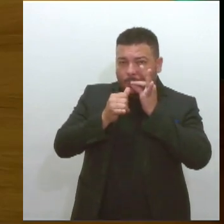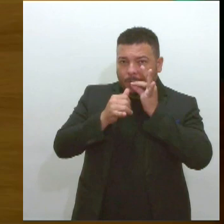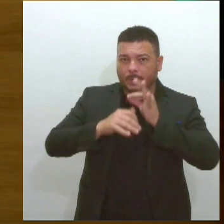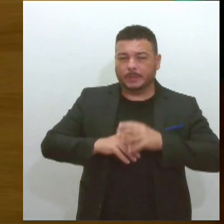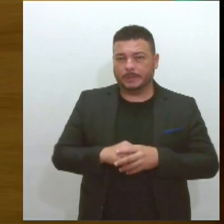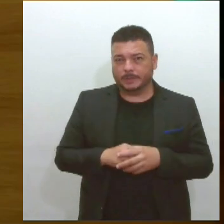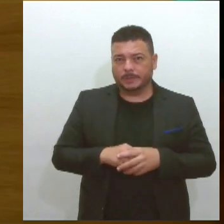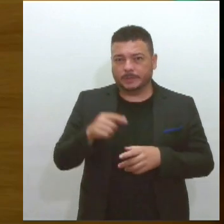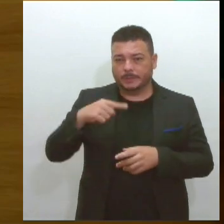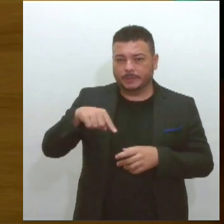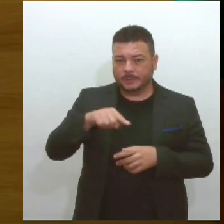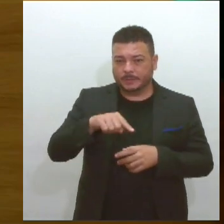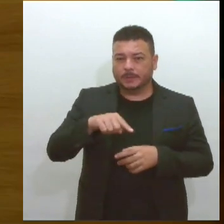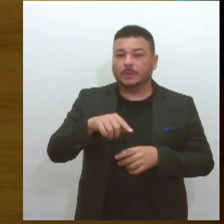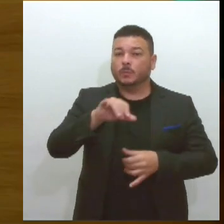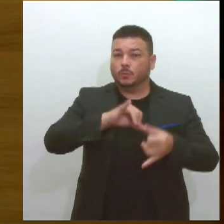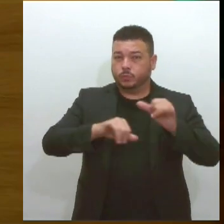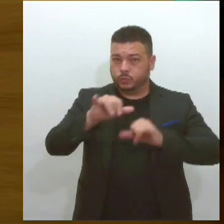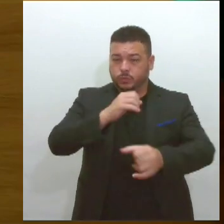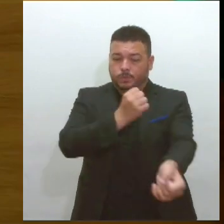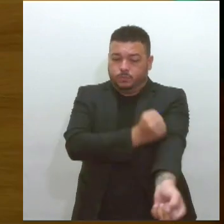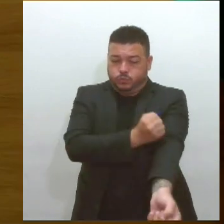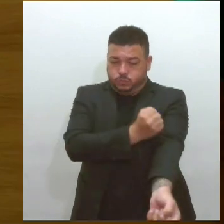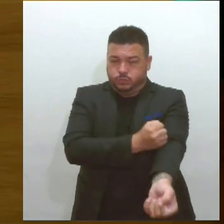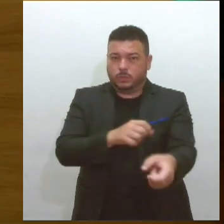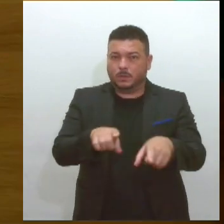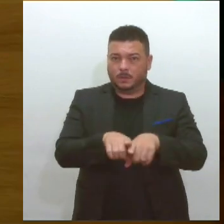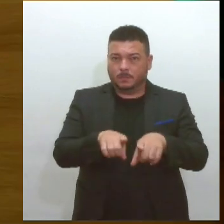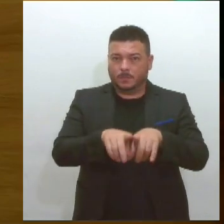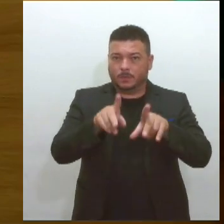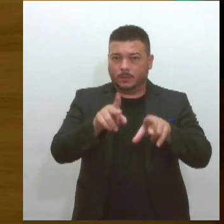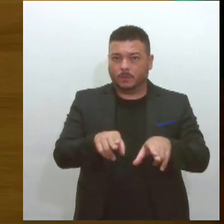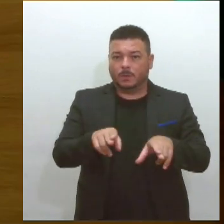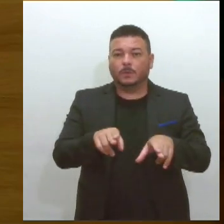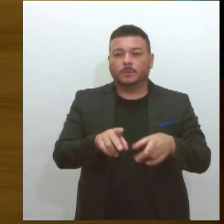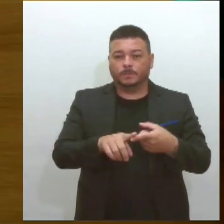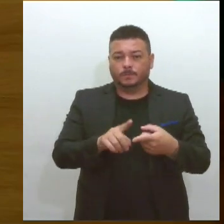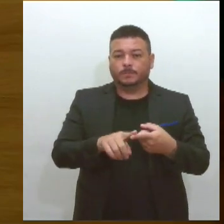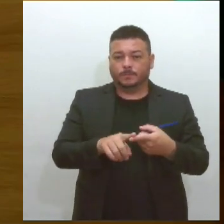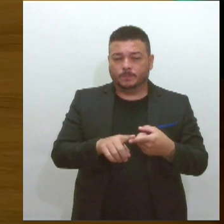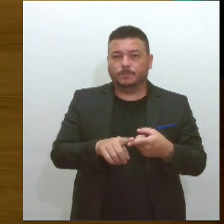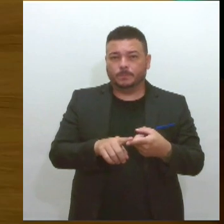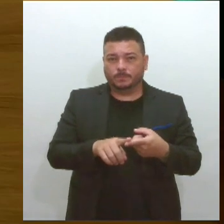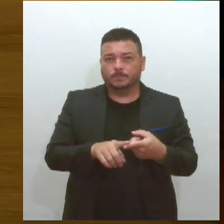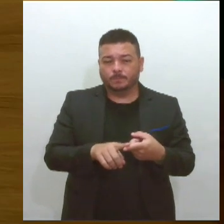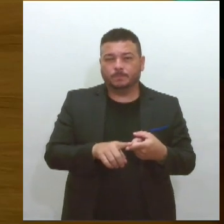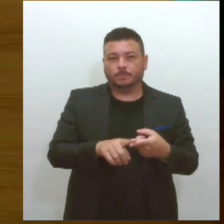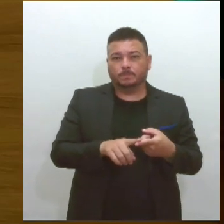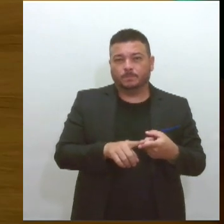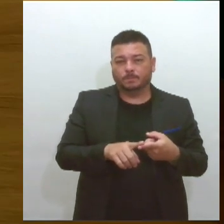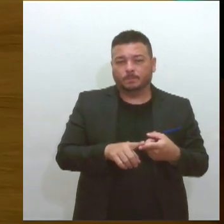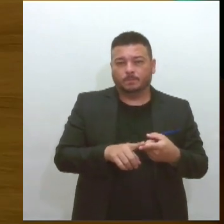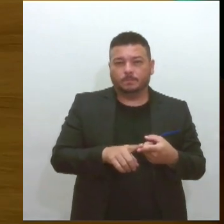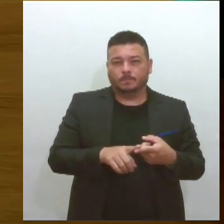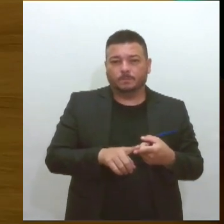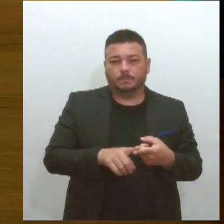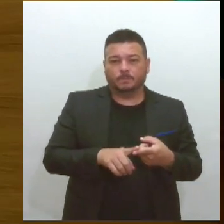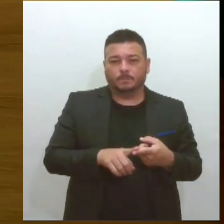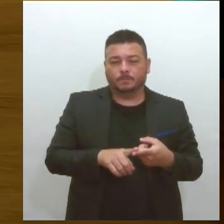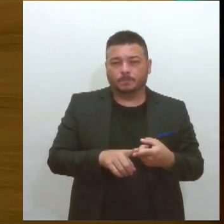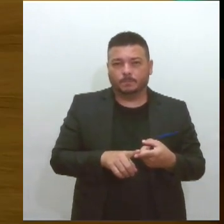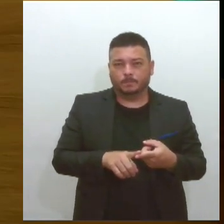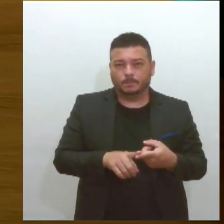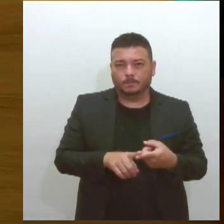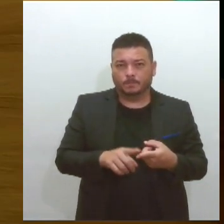de nicotina, assim como os cigarros do tabaco, seja artesanal ou industrializado. Entende-se que um dos principais